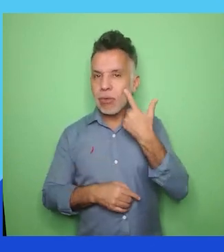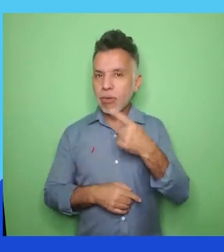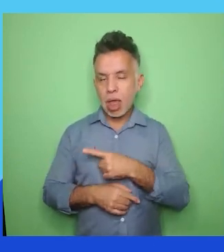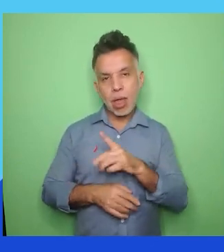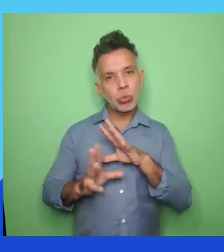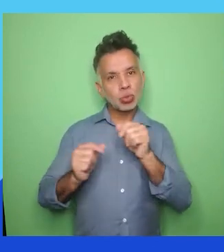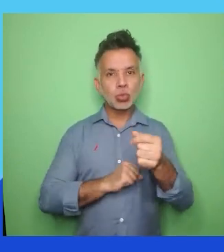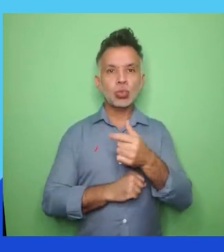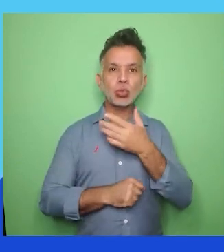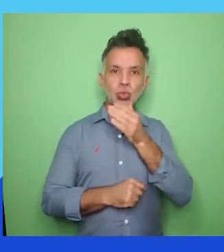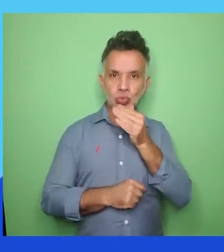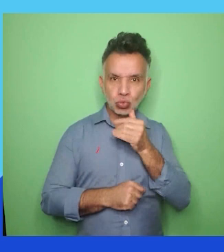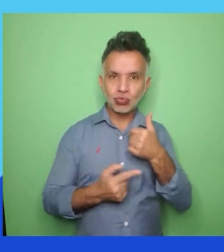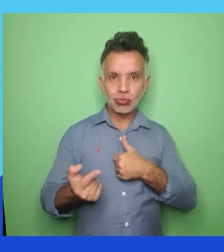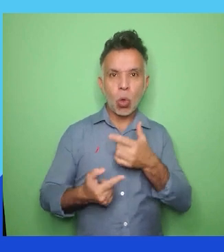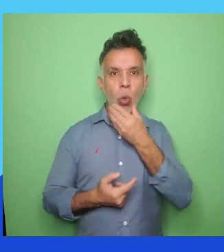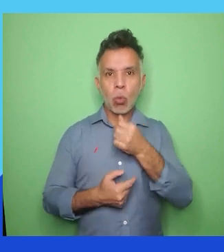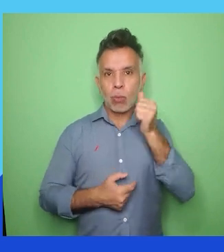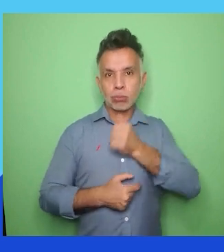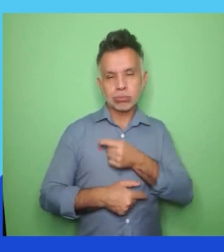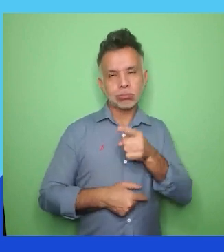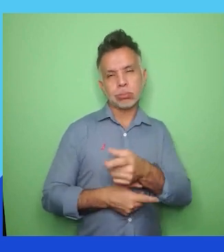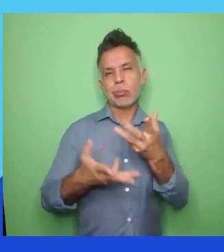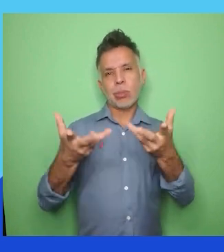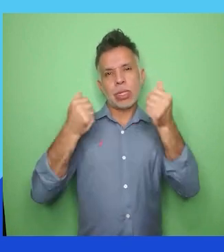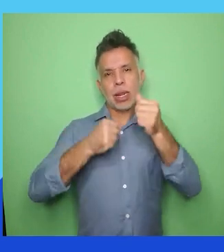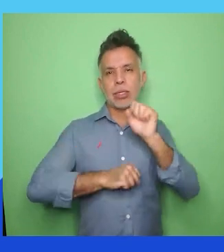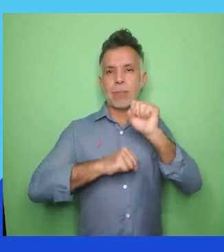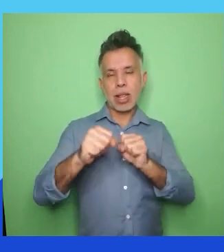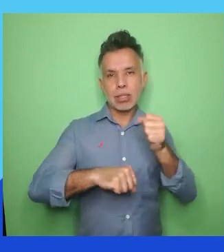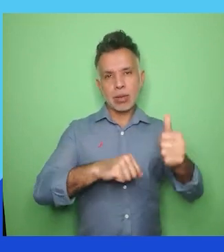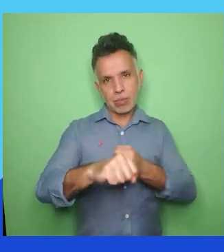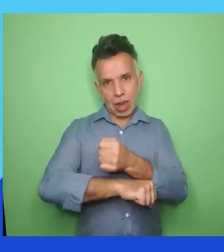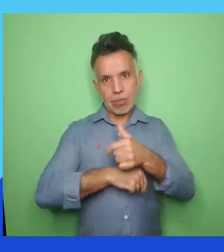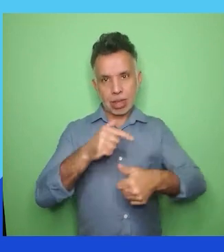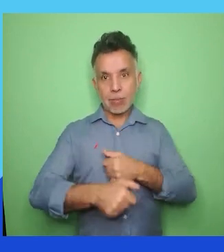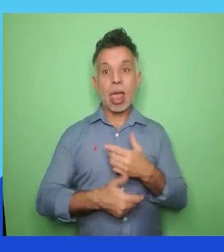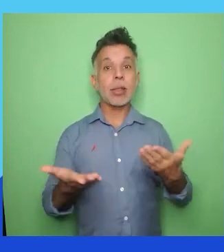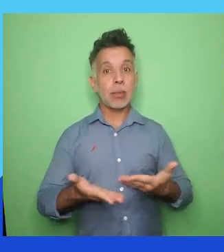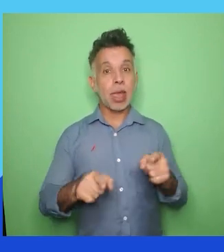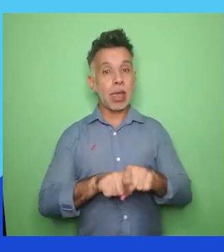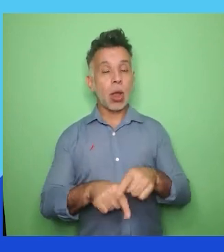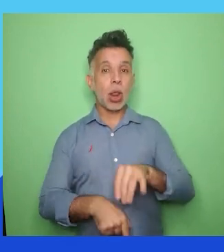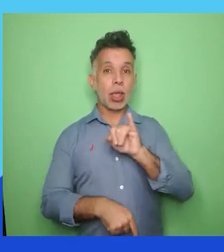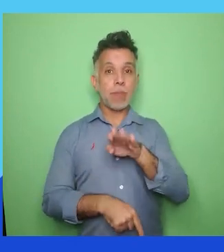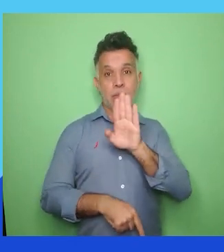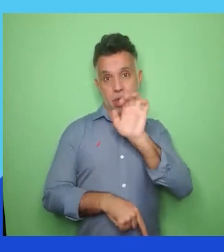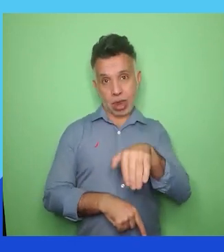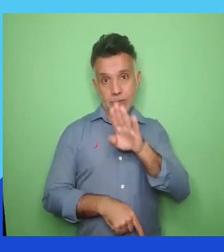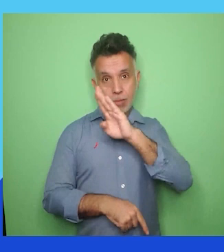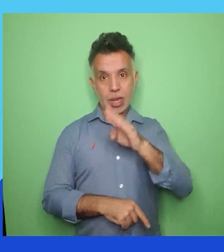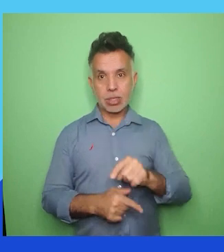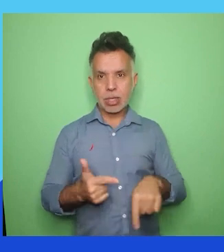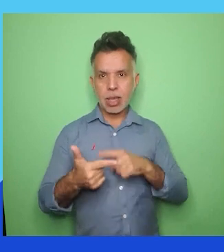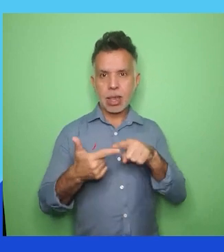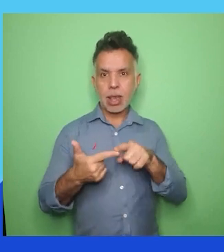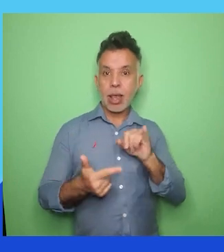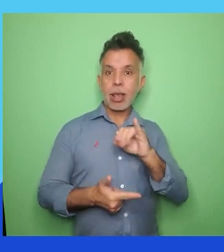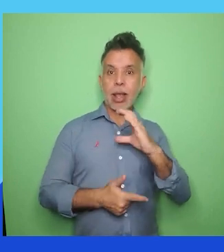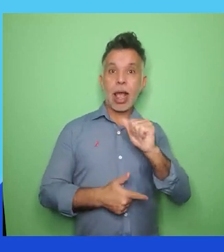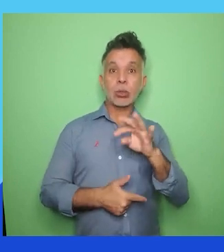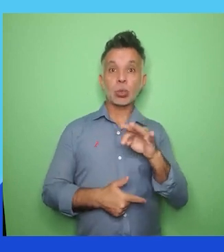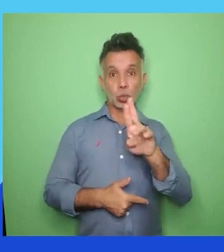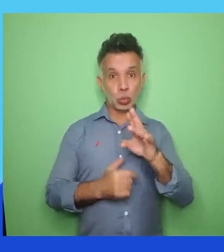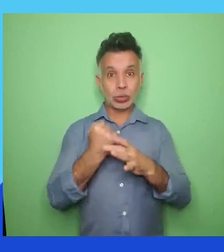IBM Brasil. Parabéns. Icatu Seguros. Na continuação temos Iguatemi.